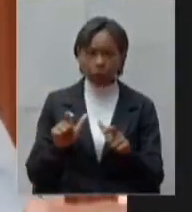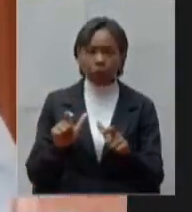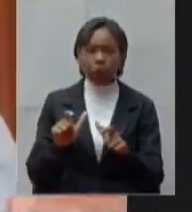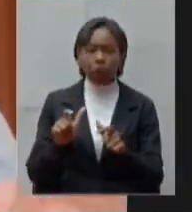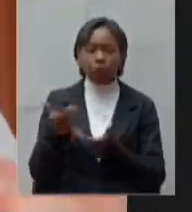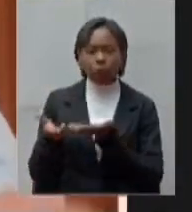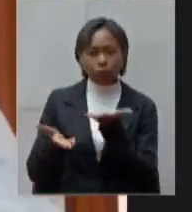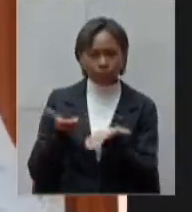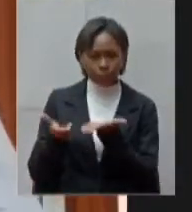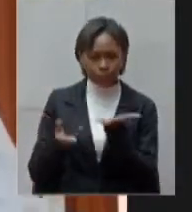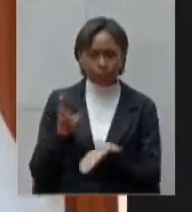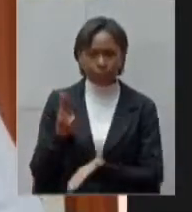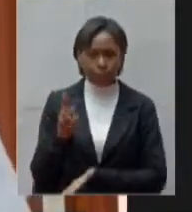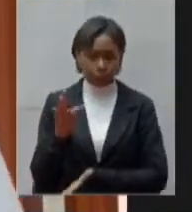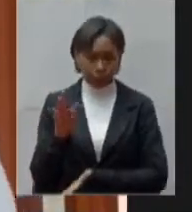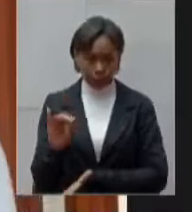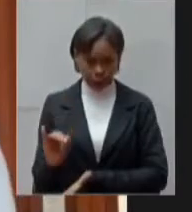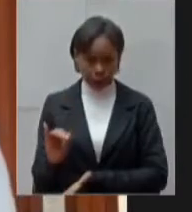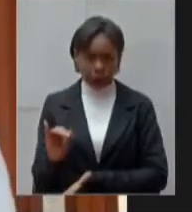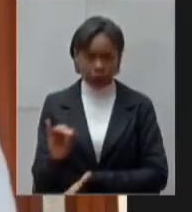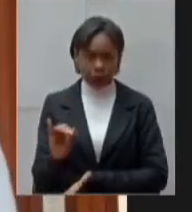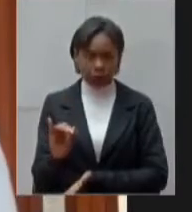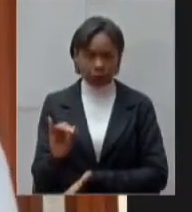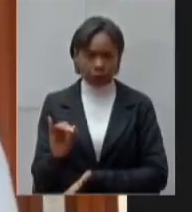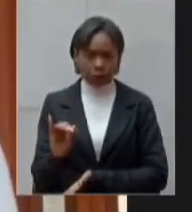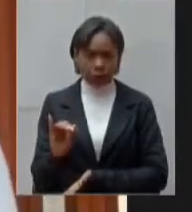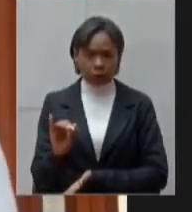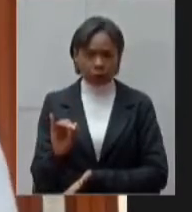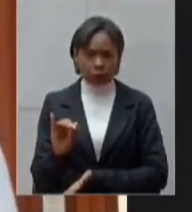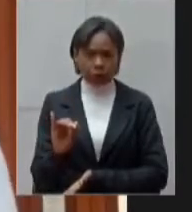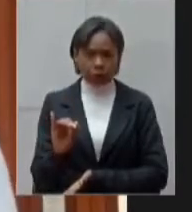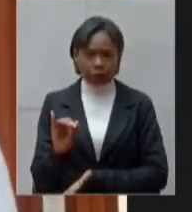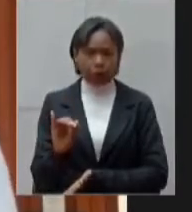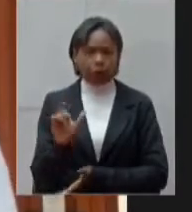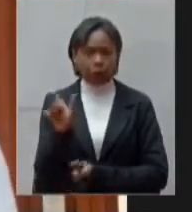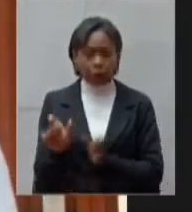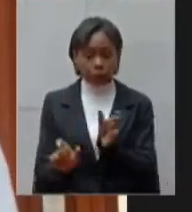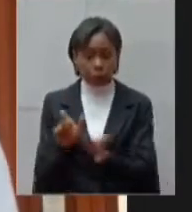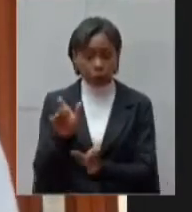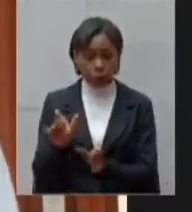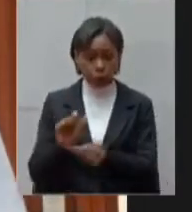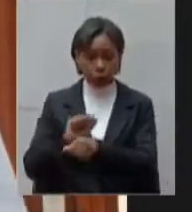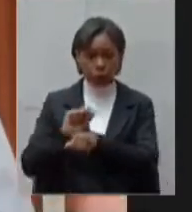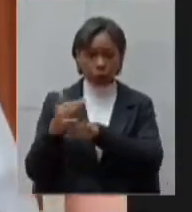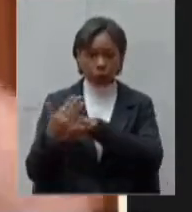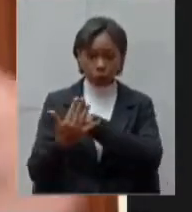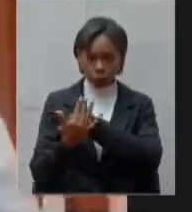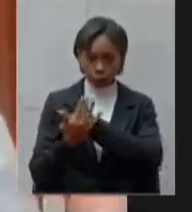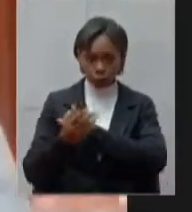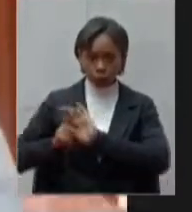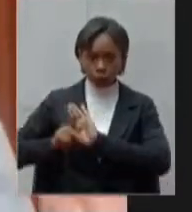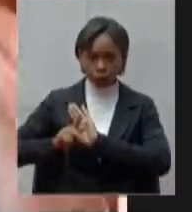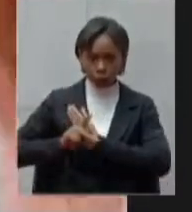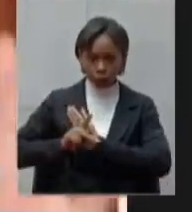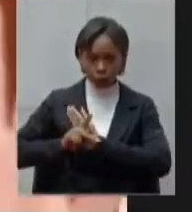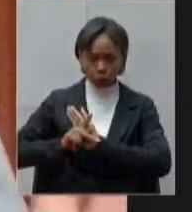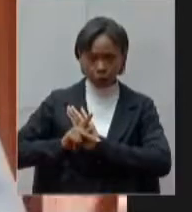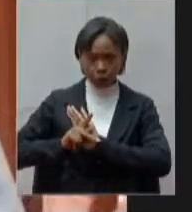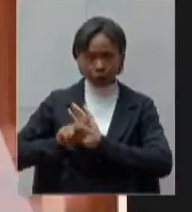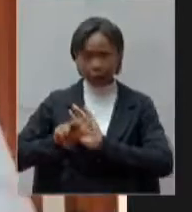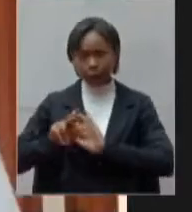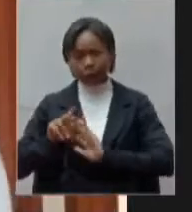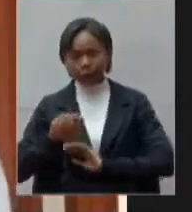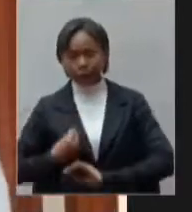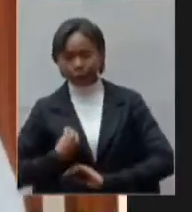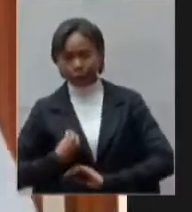porque o que oportuniza ao paciente de covid a diferença entre viver ou morrer agora nesse momento